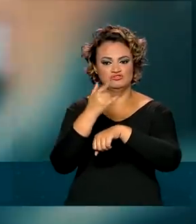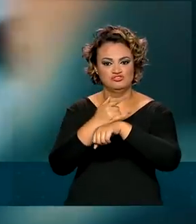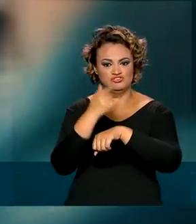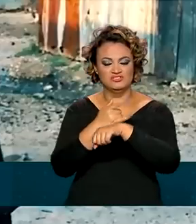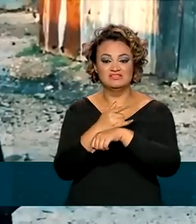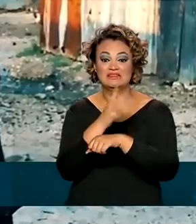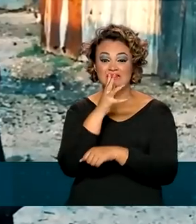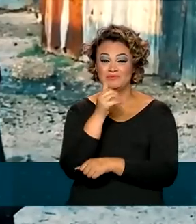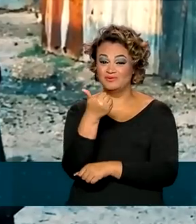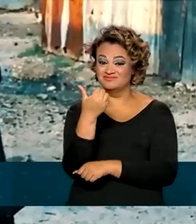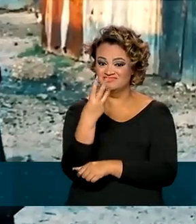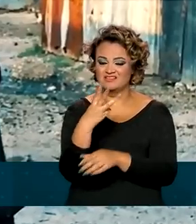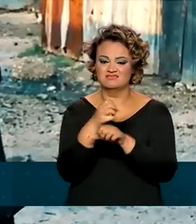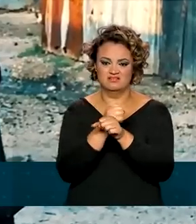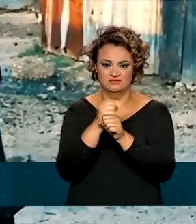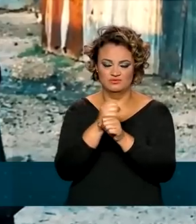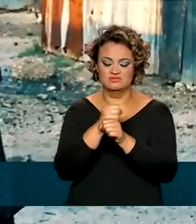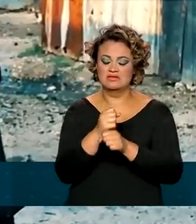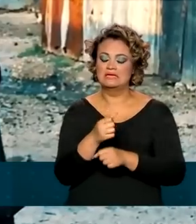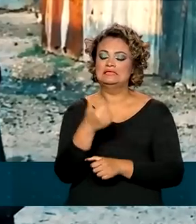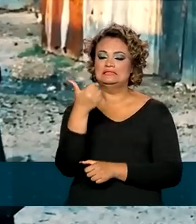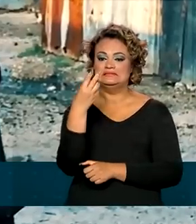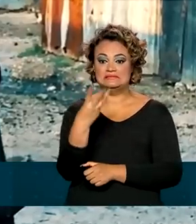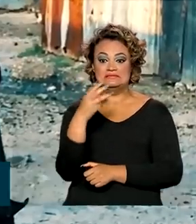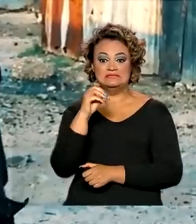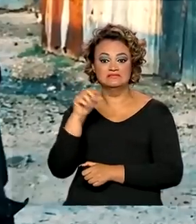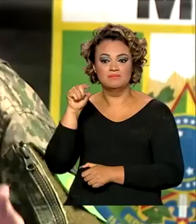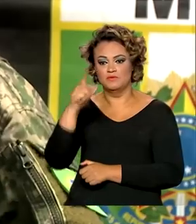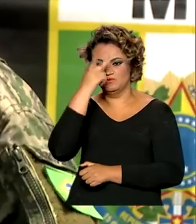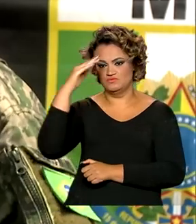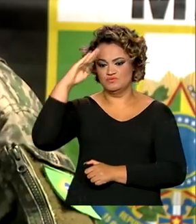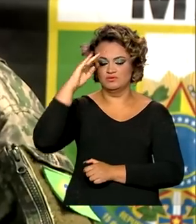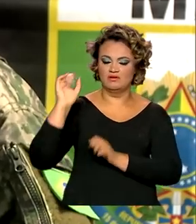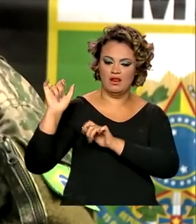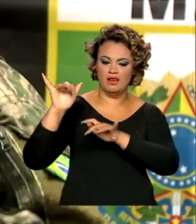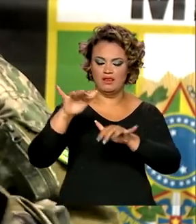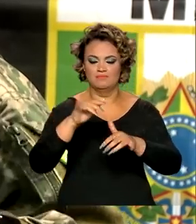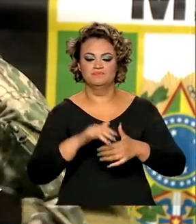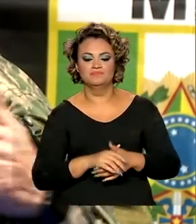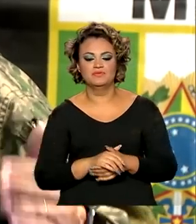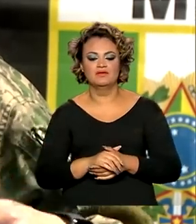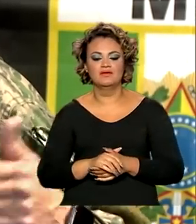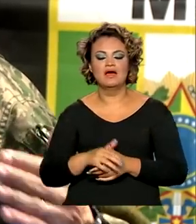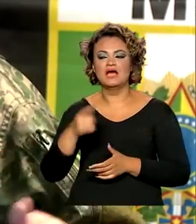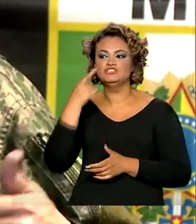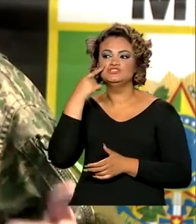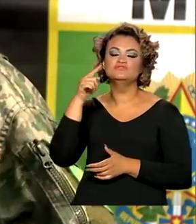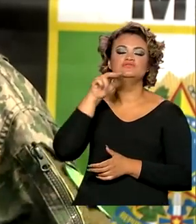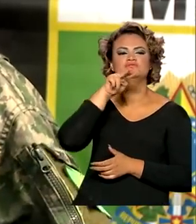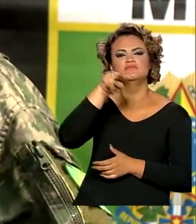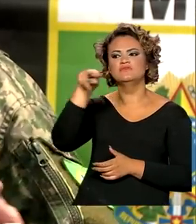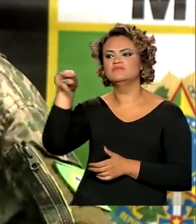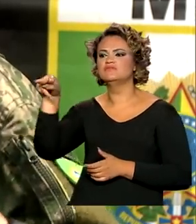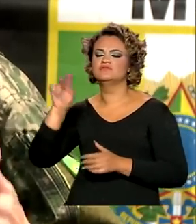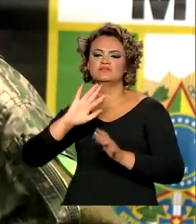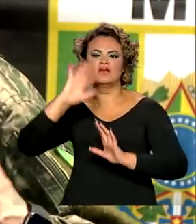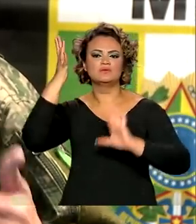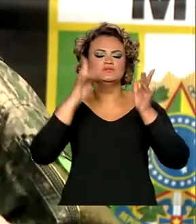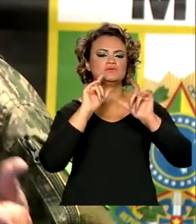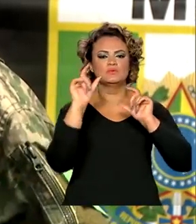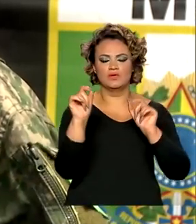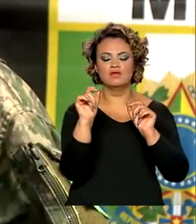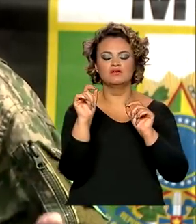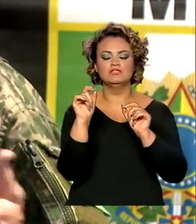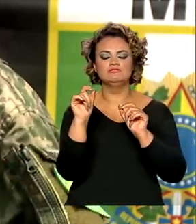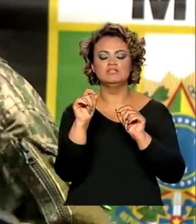13 anos e contou com mais de 30 mil soldados brasileiros. Nosso papel é olhar as coisas que estão acontecendo no mundo e estarmos